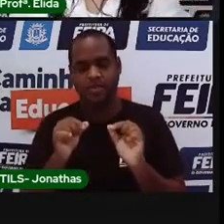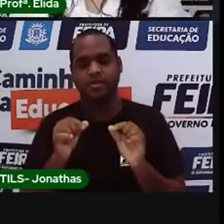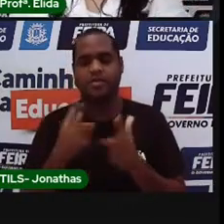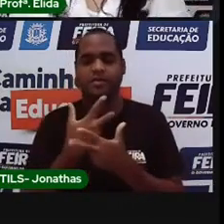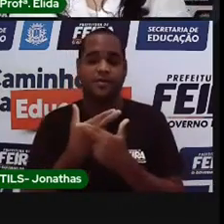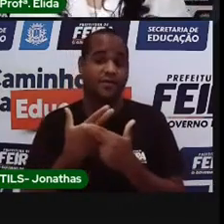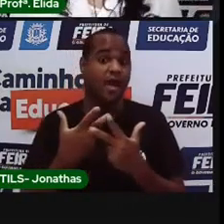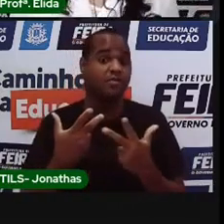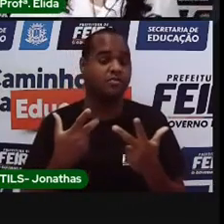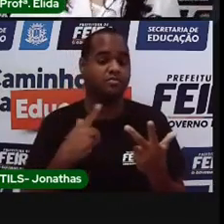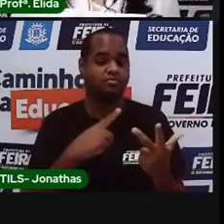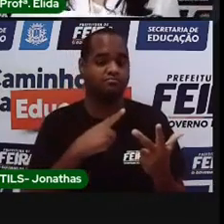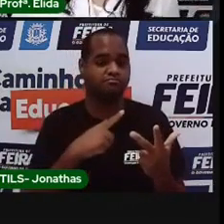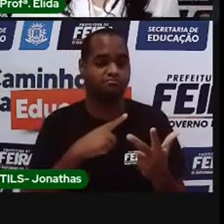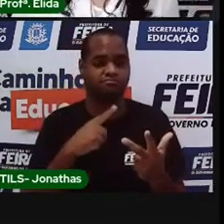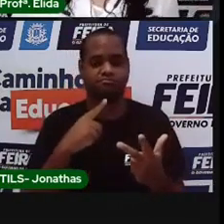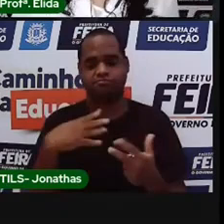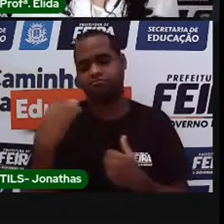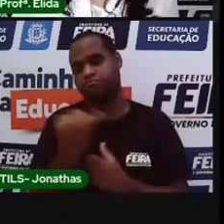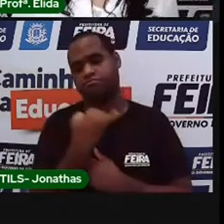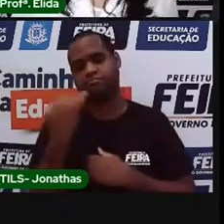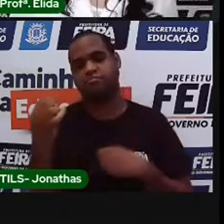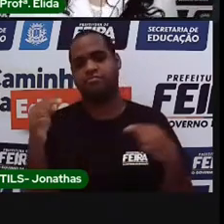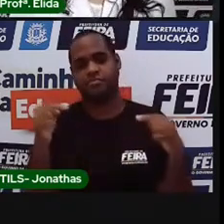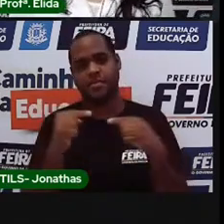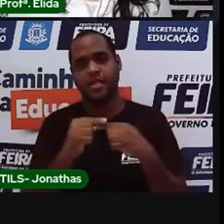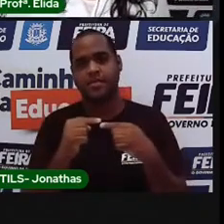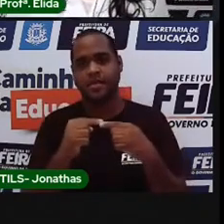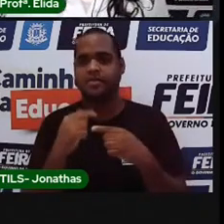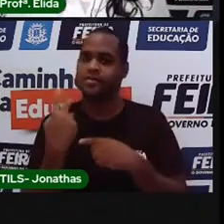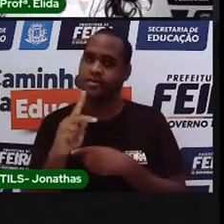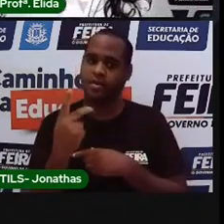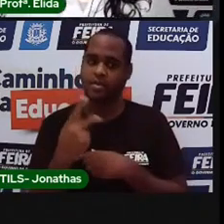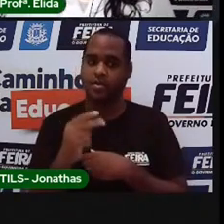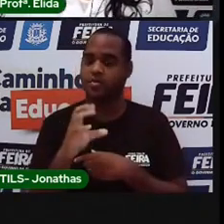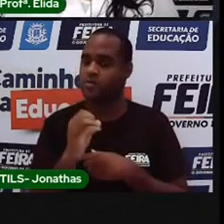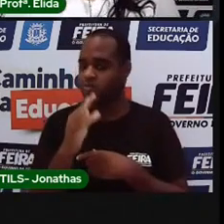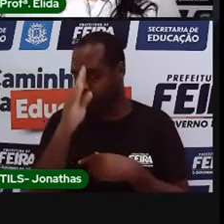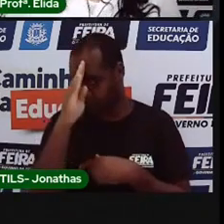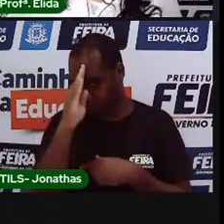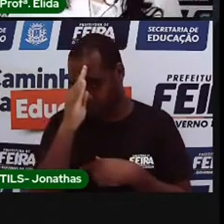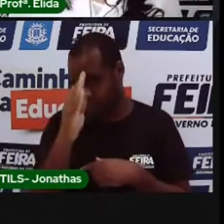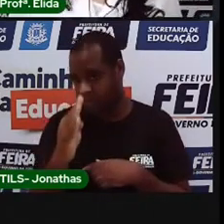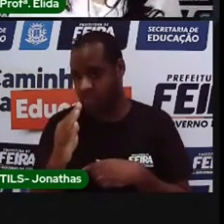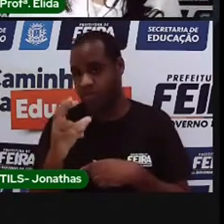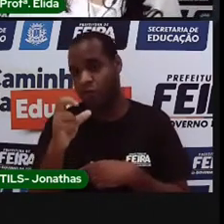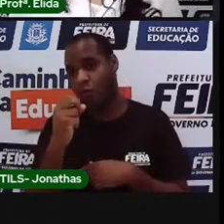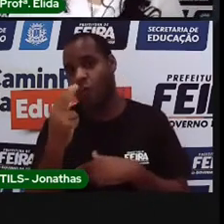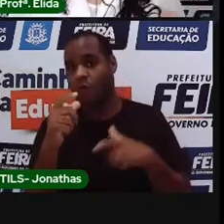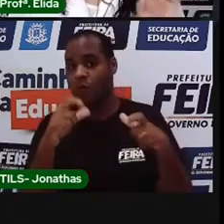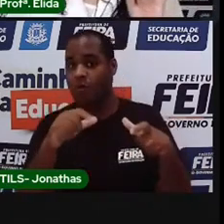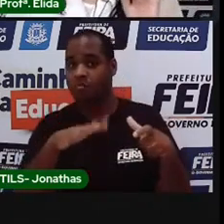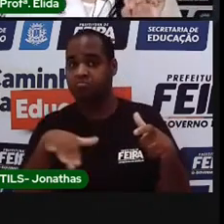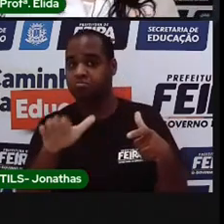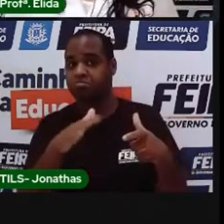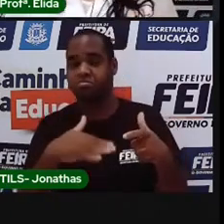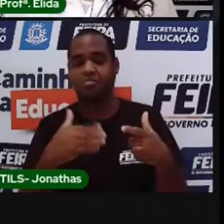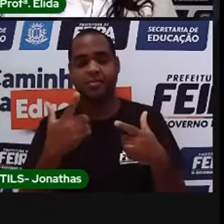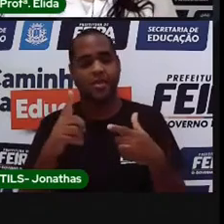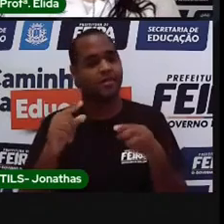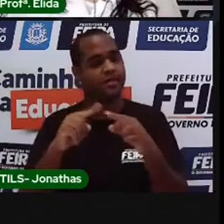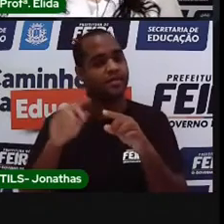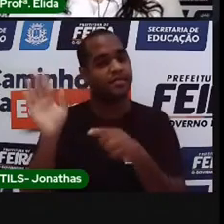elementos que compõem um bilhete. O destinatário, o assunto, a